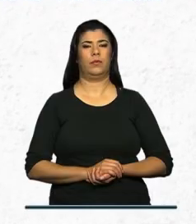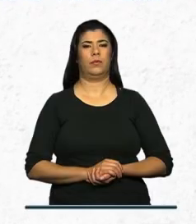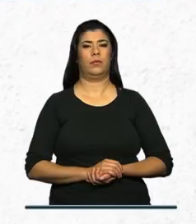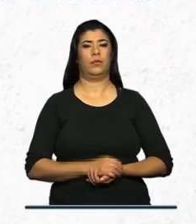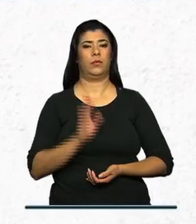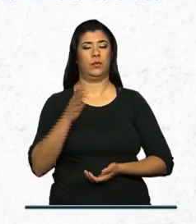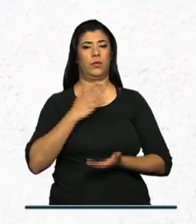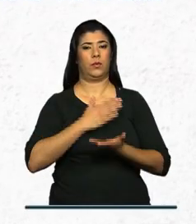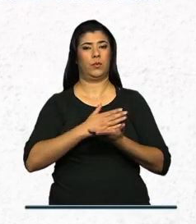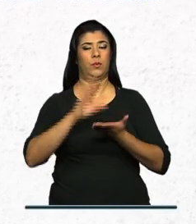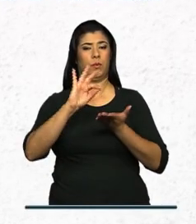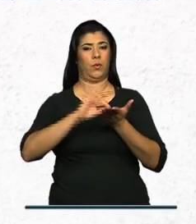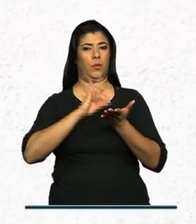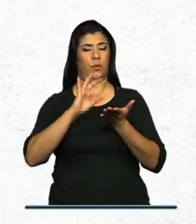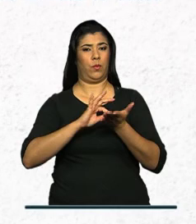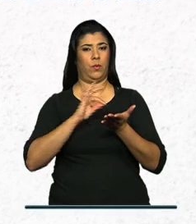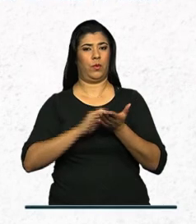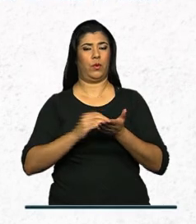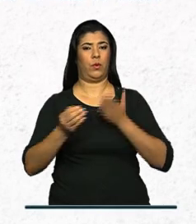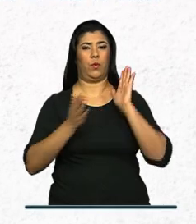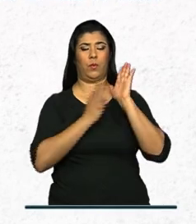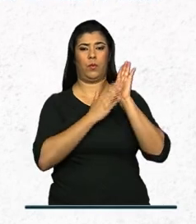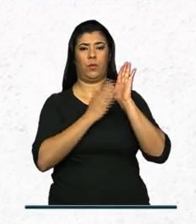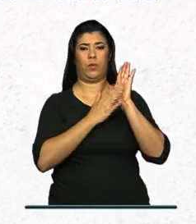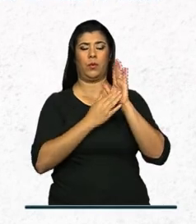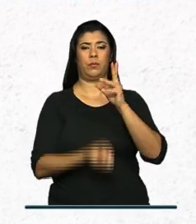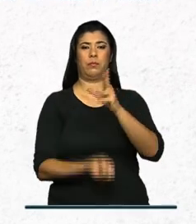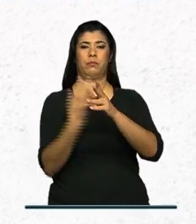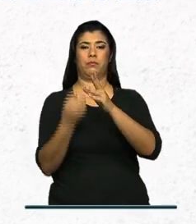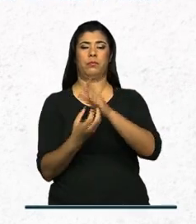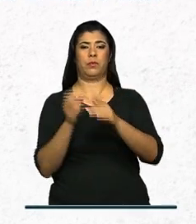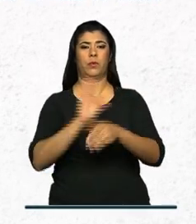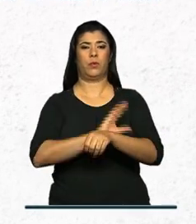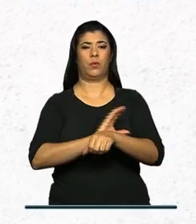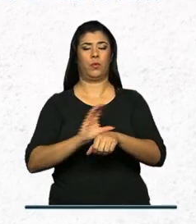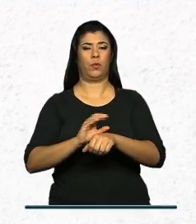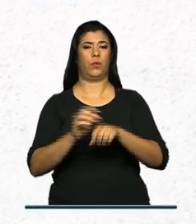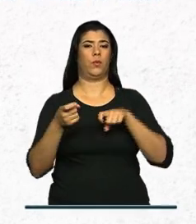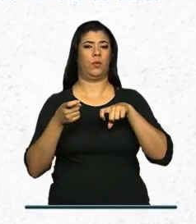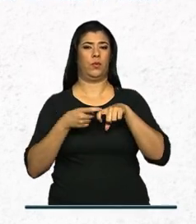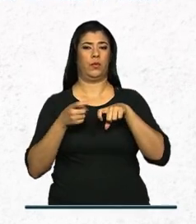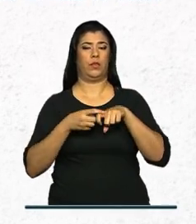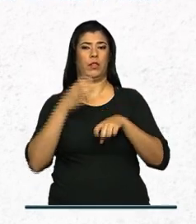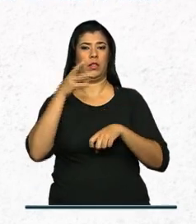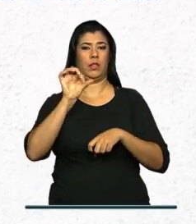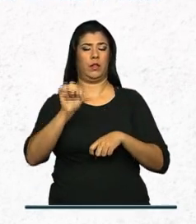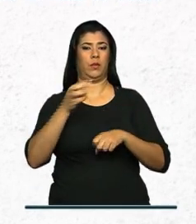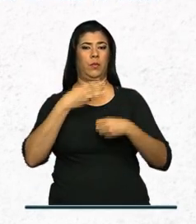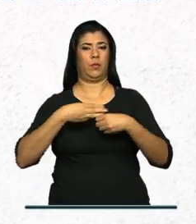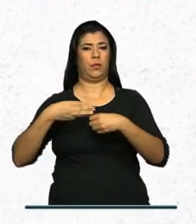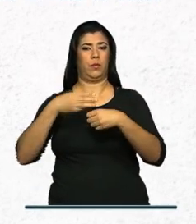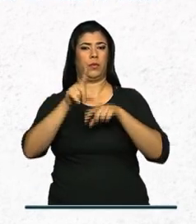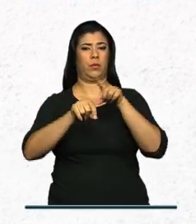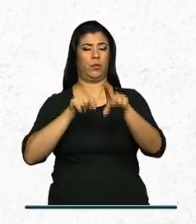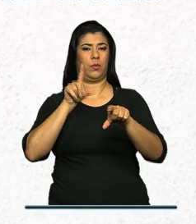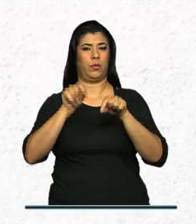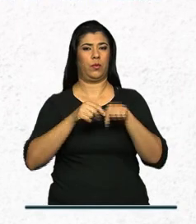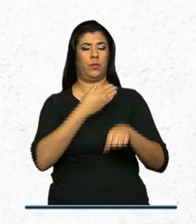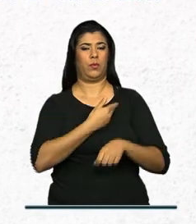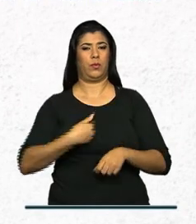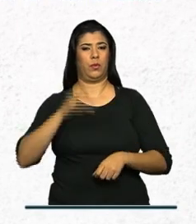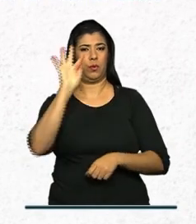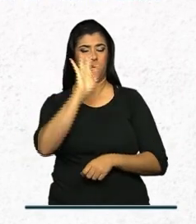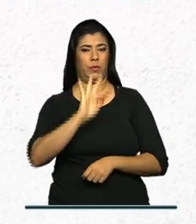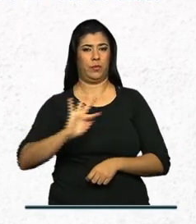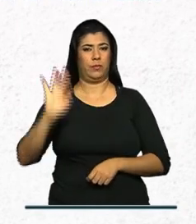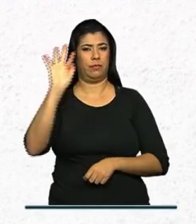Estão abertas as inscrições de propostas para a criação de cursos de medicina nos 39 municípios selecionados pelo governo